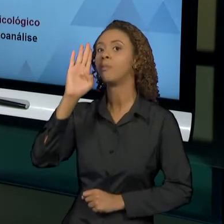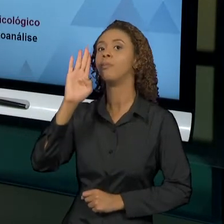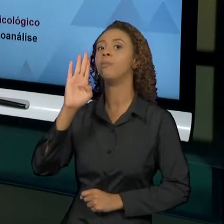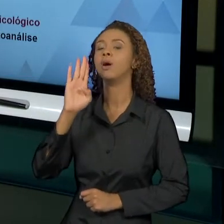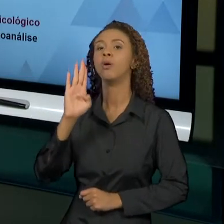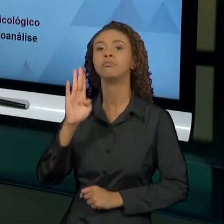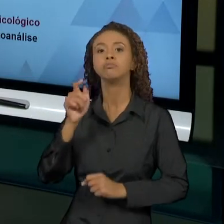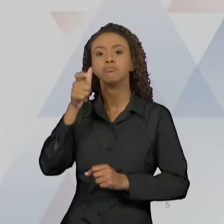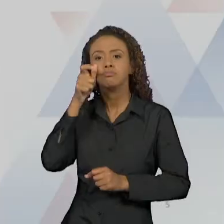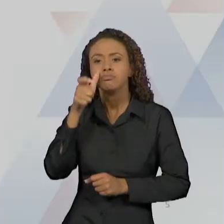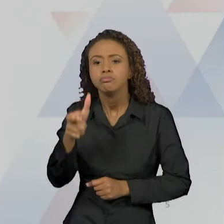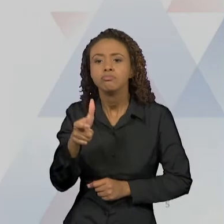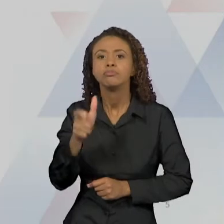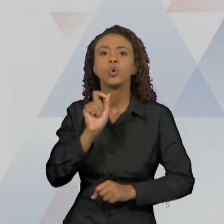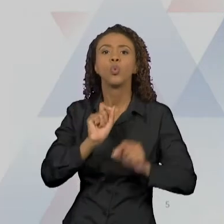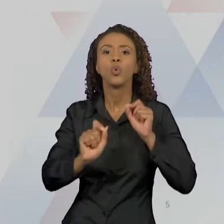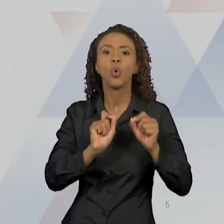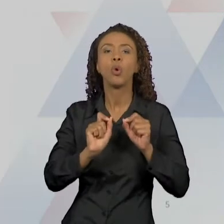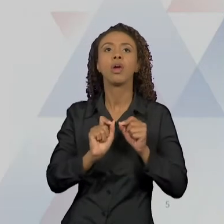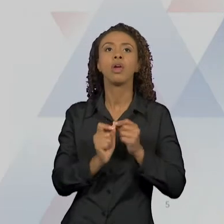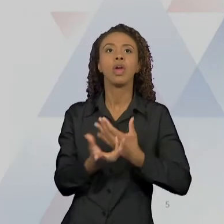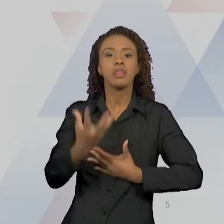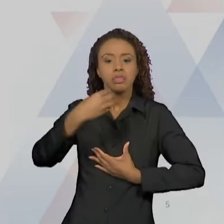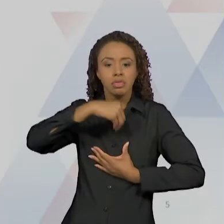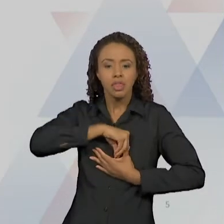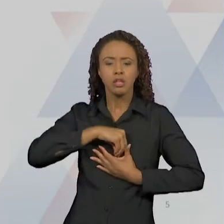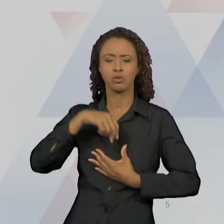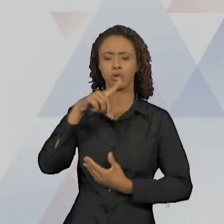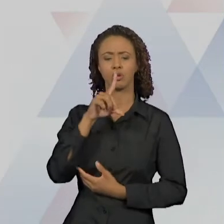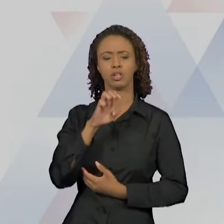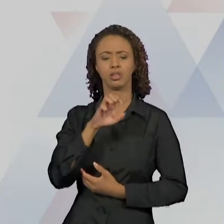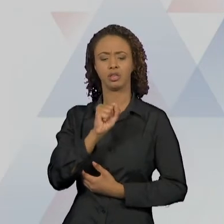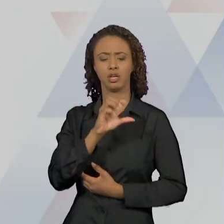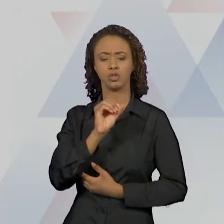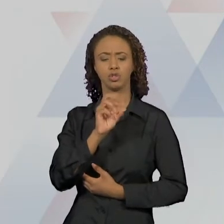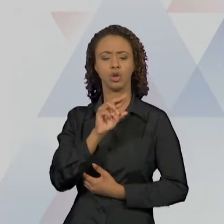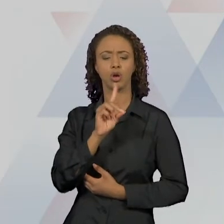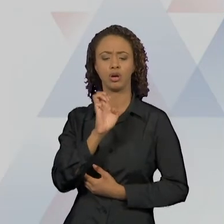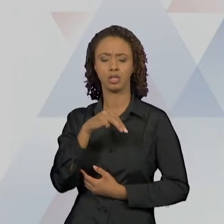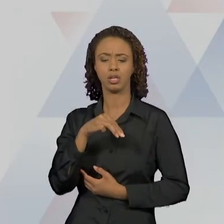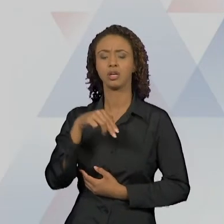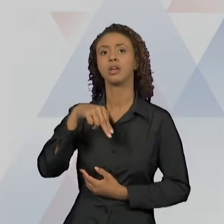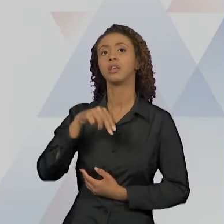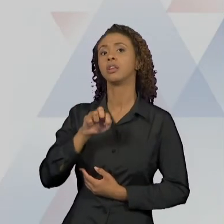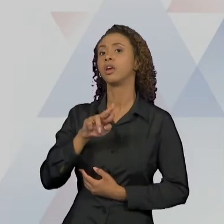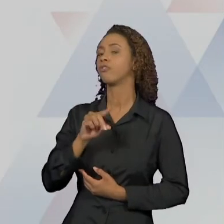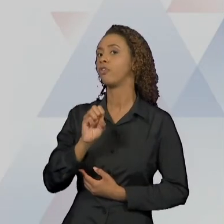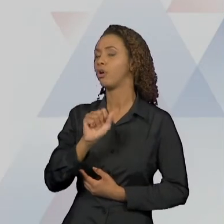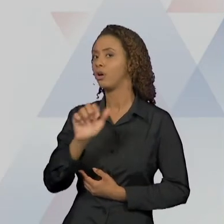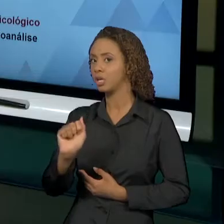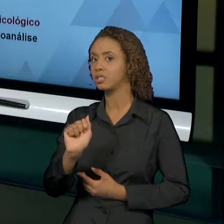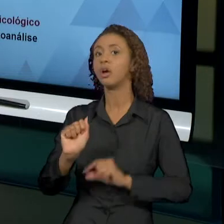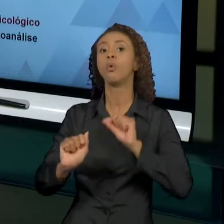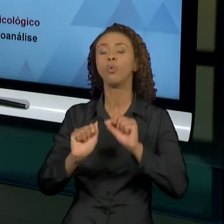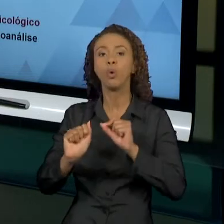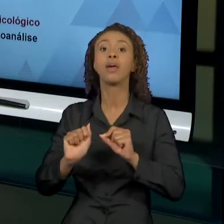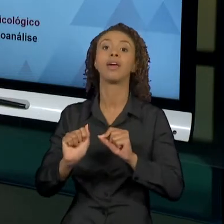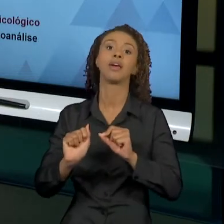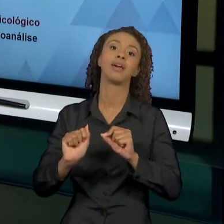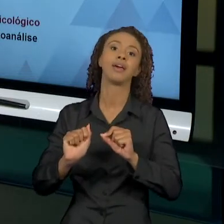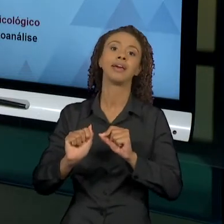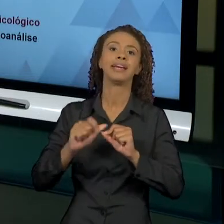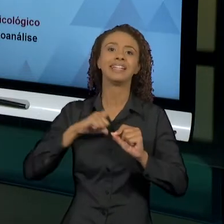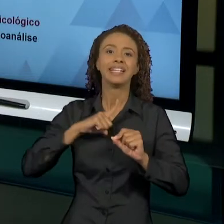no estudo das desordens nervosas. Toda teoria vem de um aprofundamento teórico dos diferentes